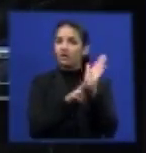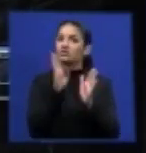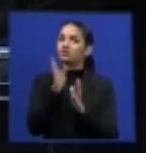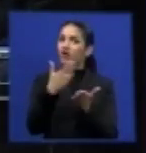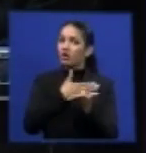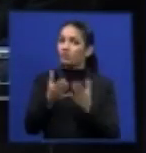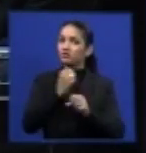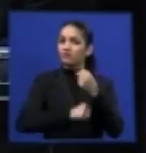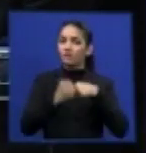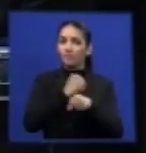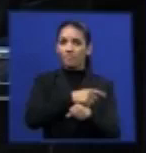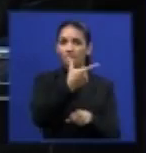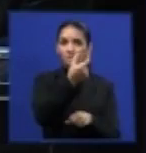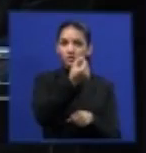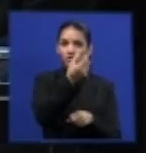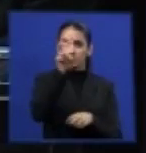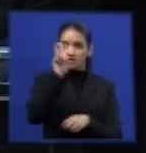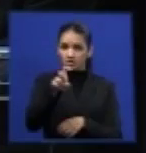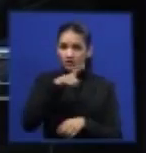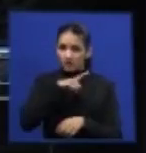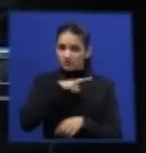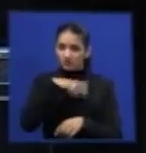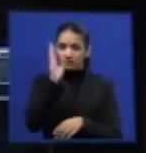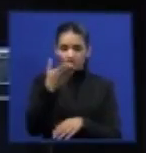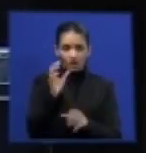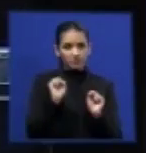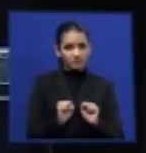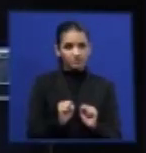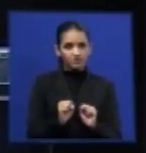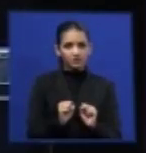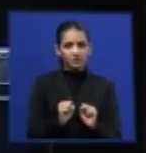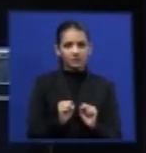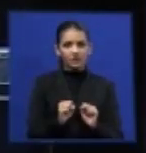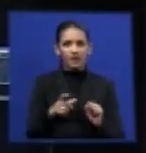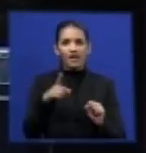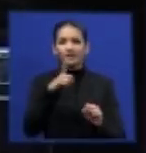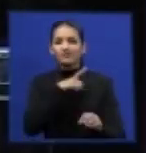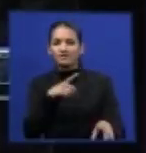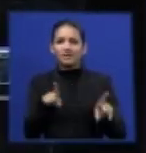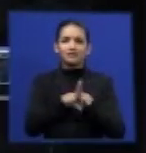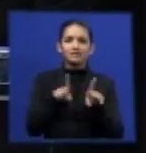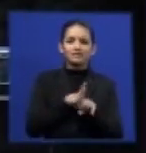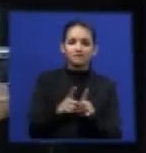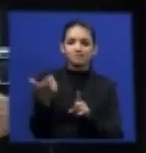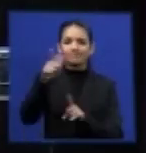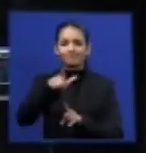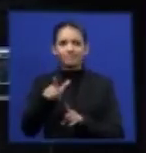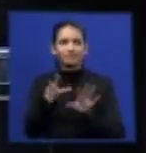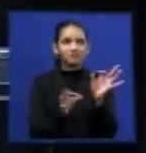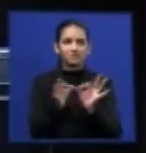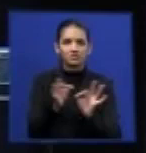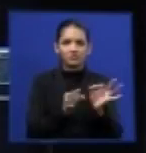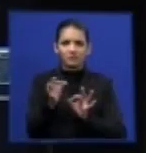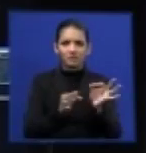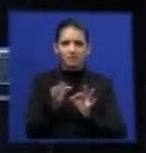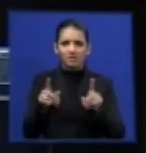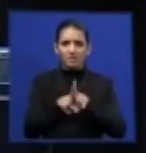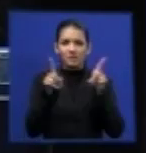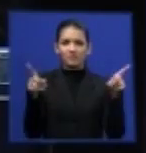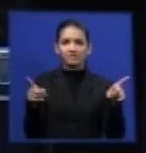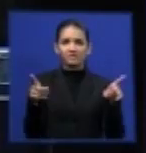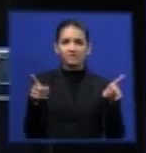que a ação existe. Então, com efeito até retroativo, não precisava atender. Por quê? Por que não precisa atender?